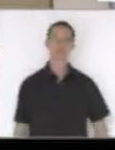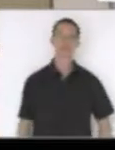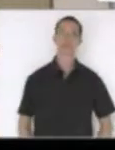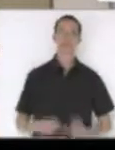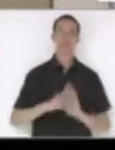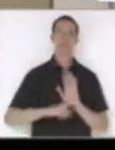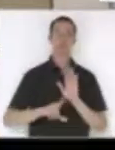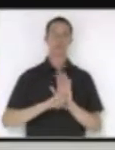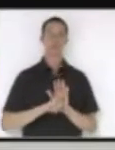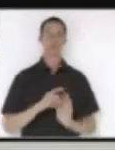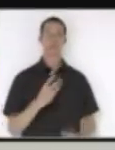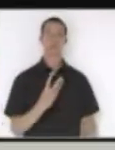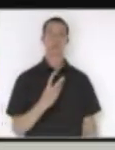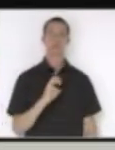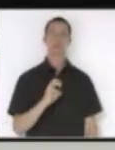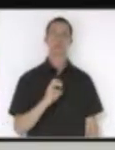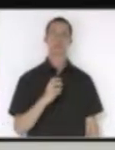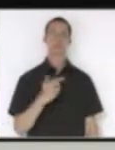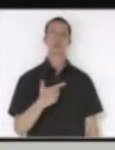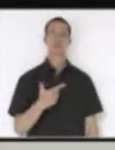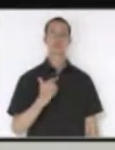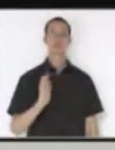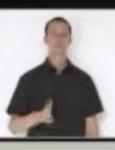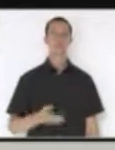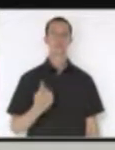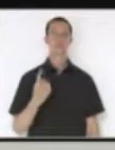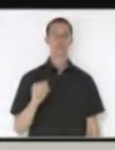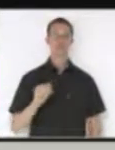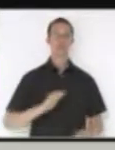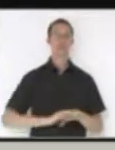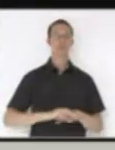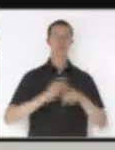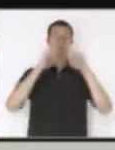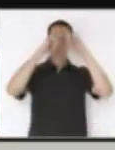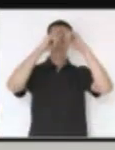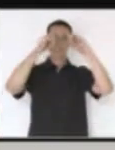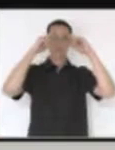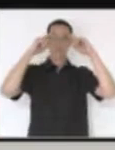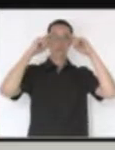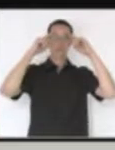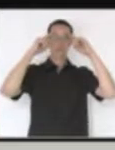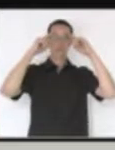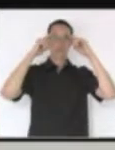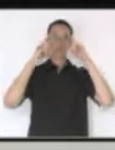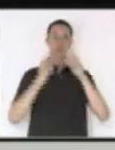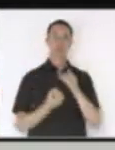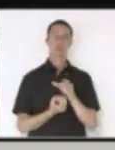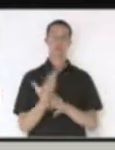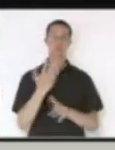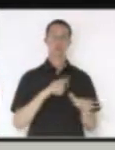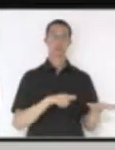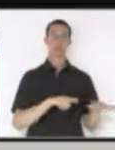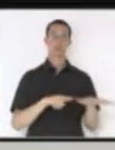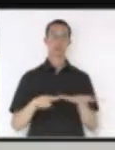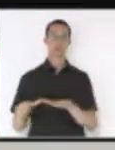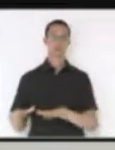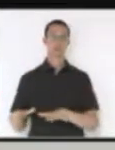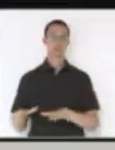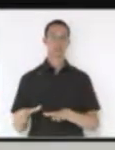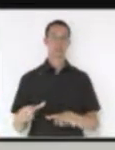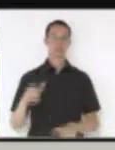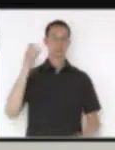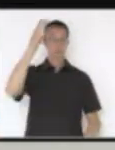PL 352 de 2017 do deputado Neudir Sareta. institui a semana catarinense de